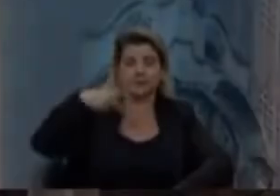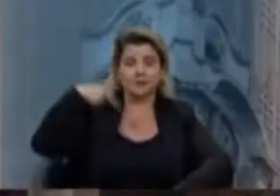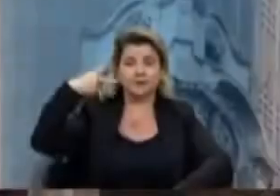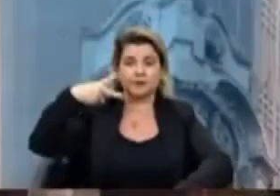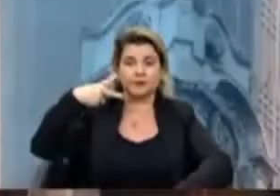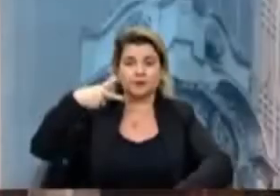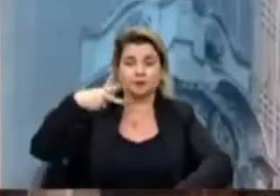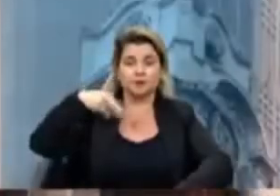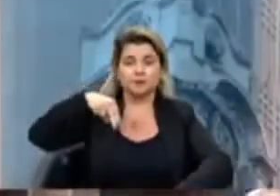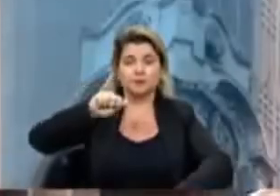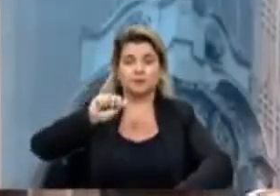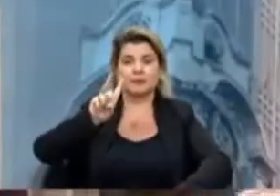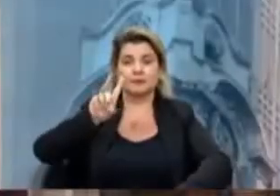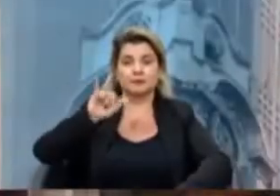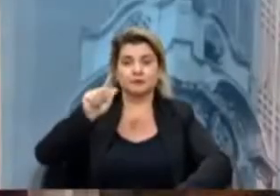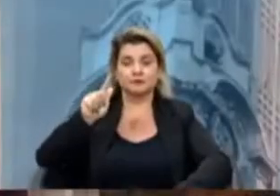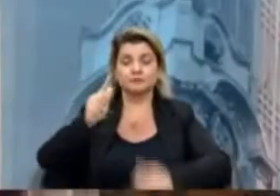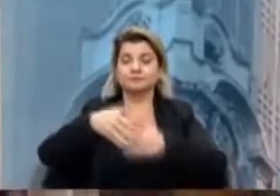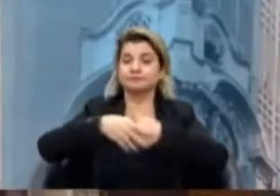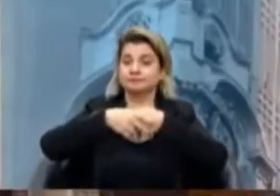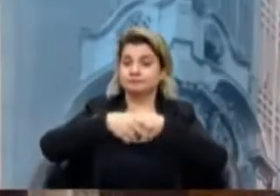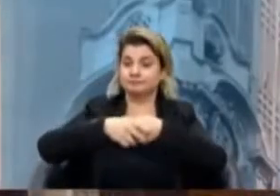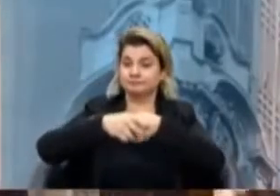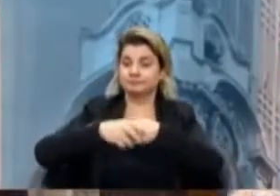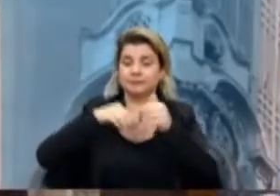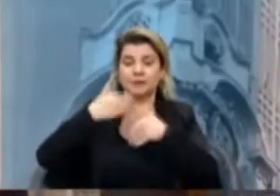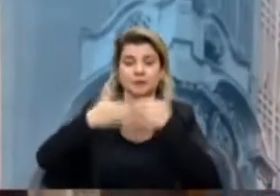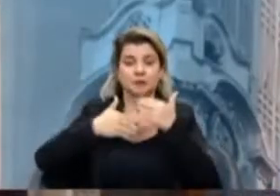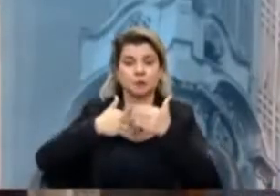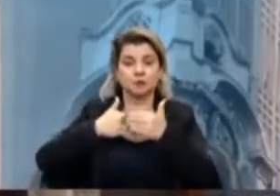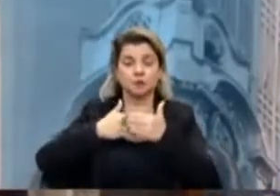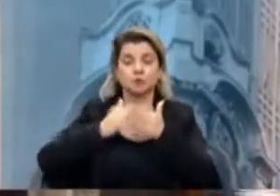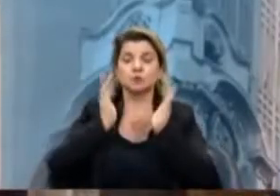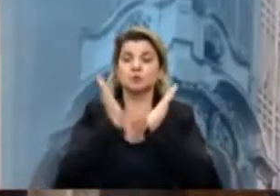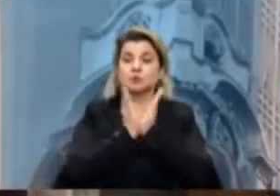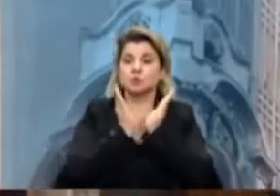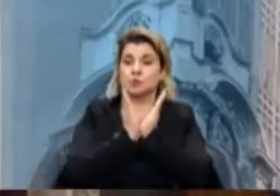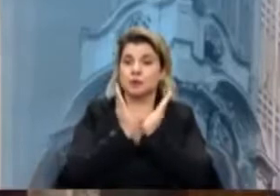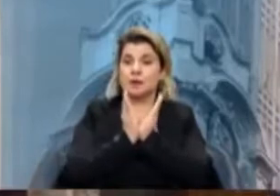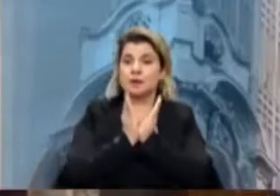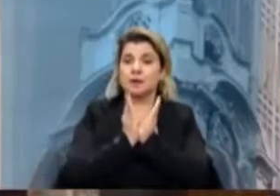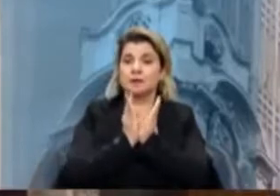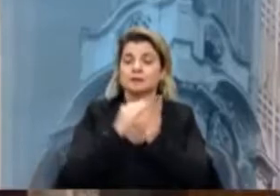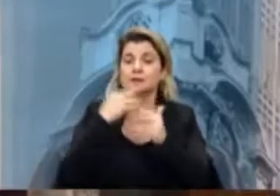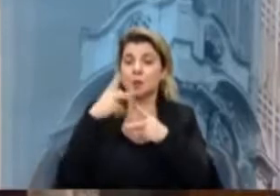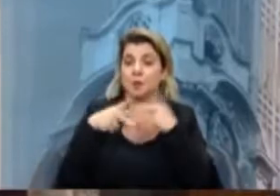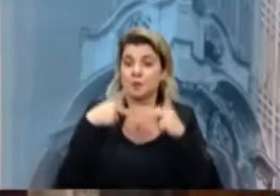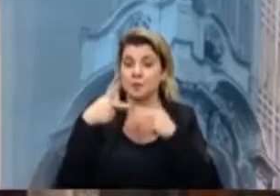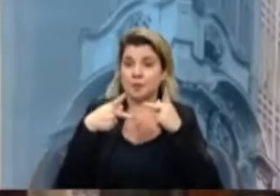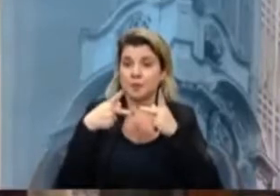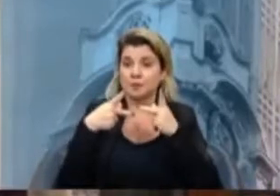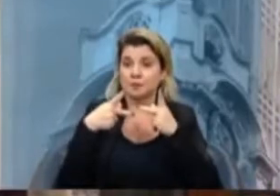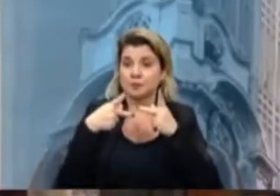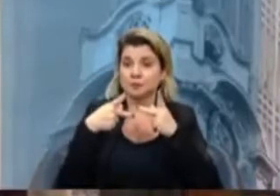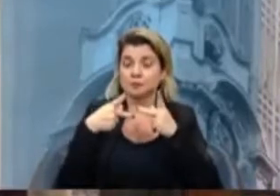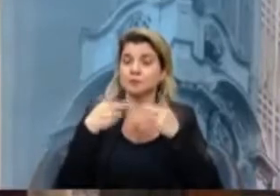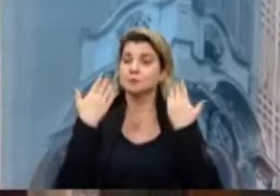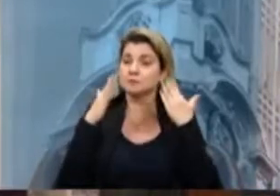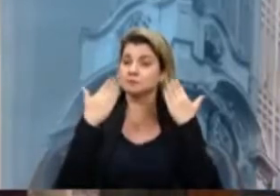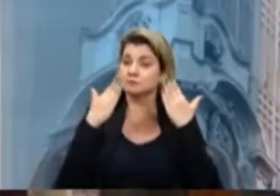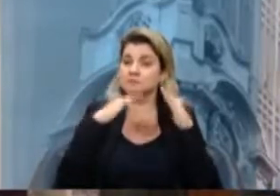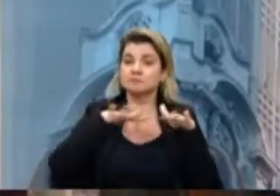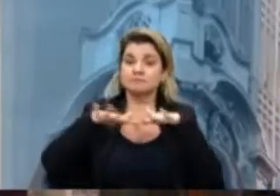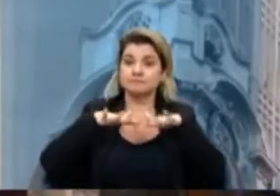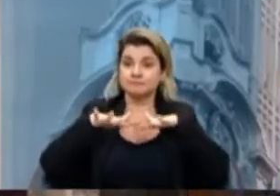Cumprimentar os colegas vereadores, também o público que está aqui acompanhando. Aliás, faço questão de iniciar minha fala, parabenizando pela mobilização.